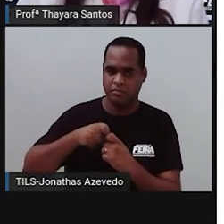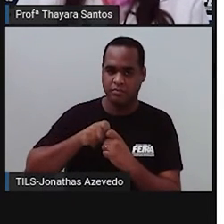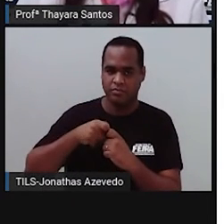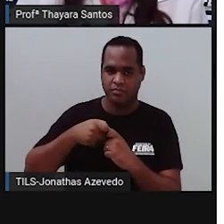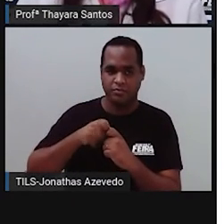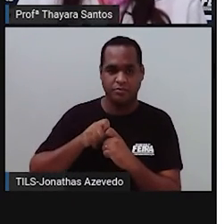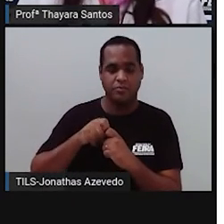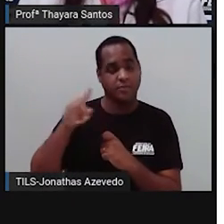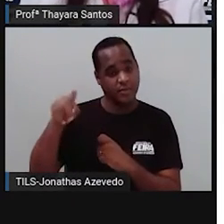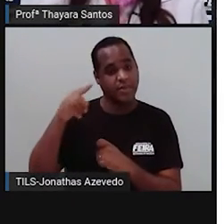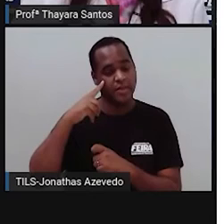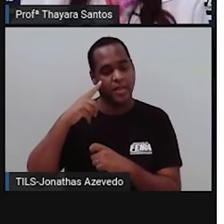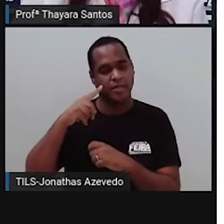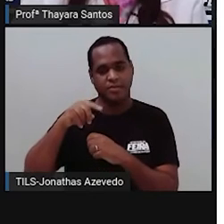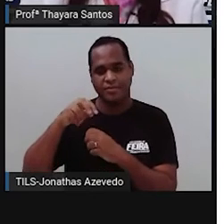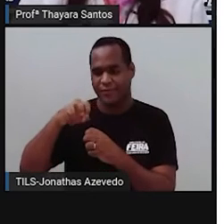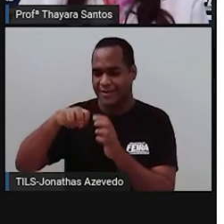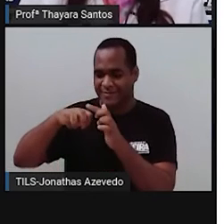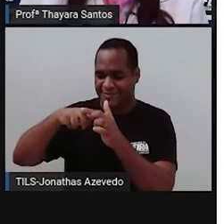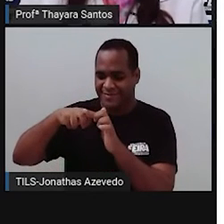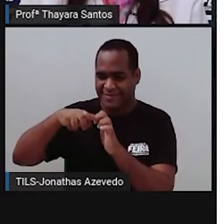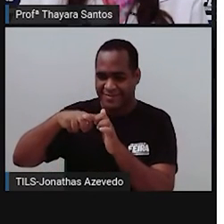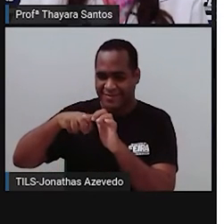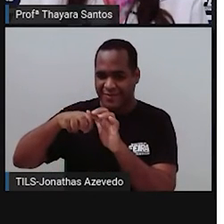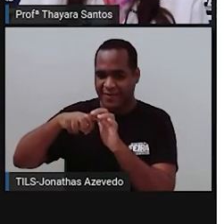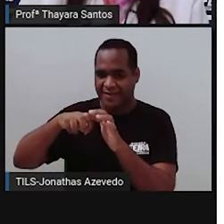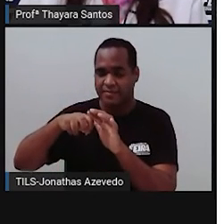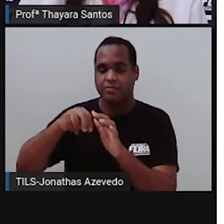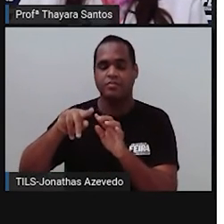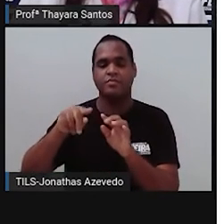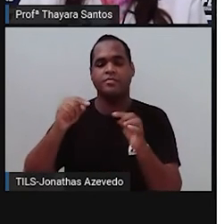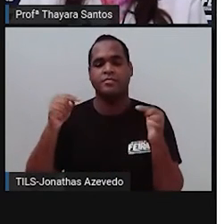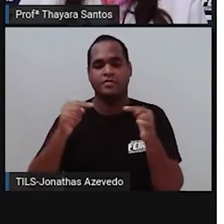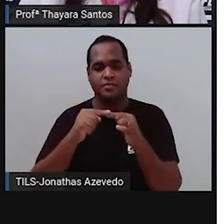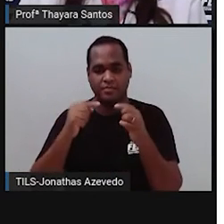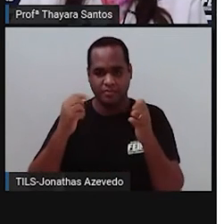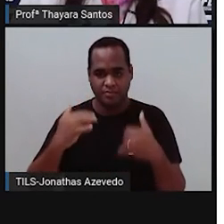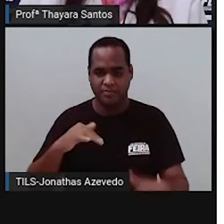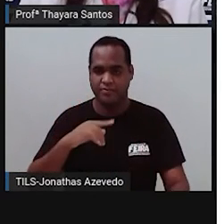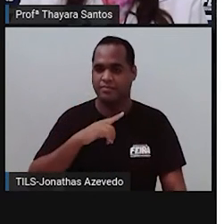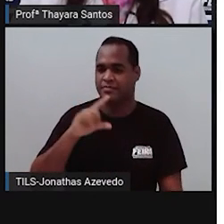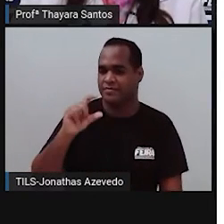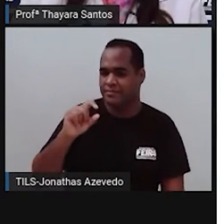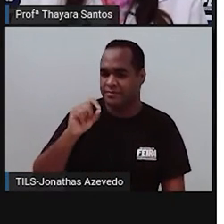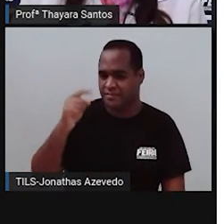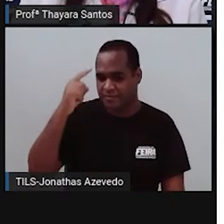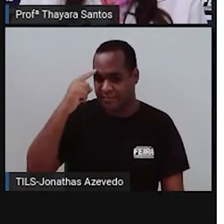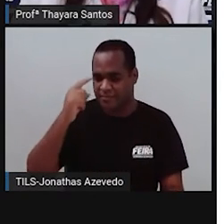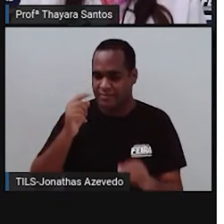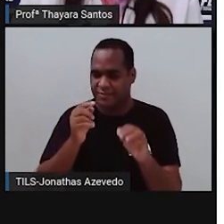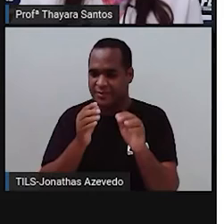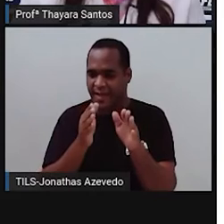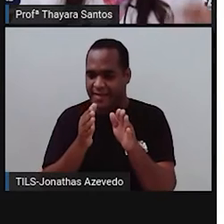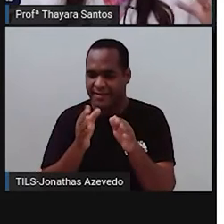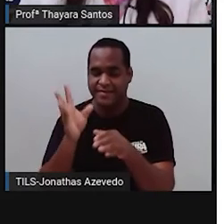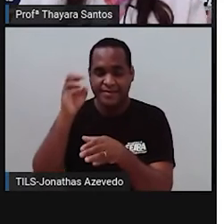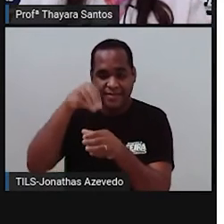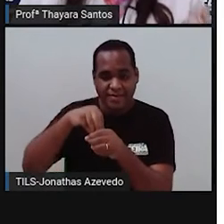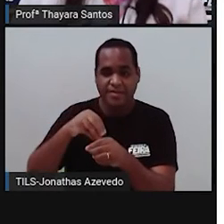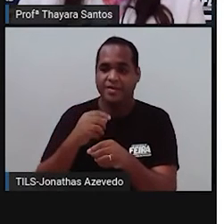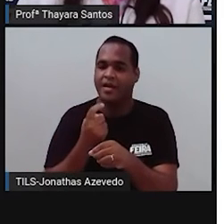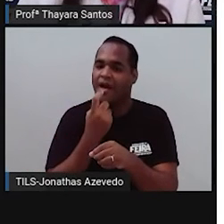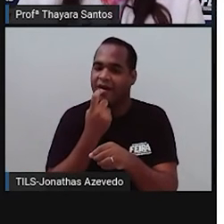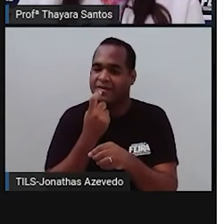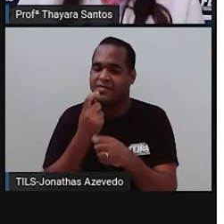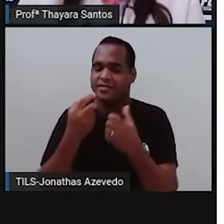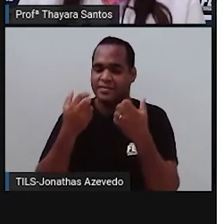Então, aqui nessa articulação, a gente tem entre eles, para não deixar um osso bater no outro e causar dor,